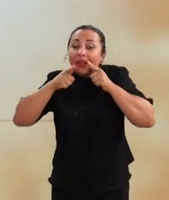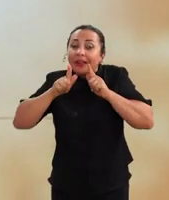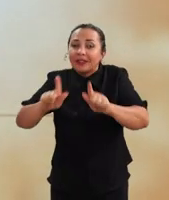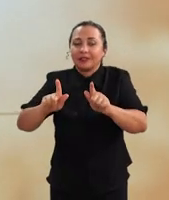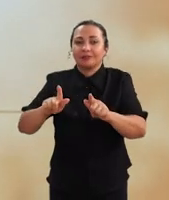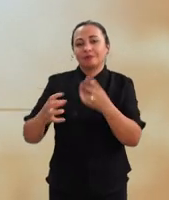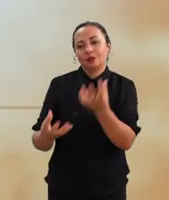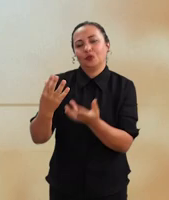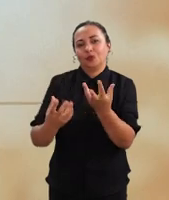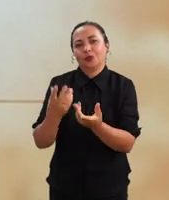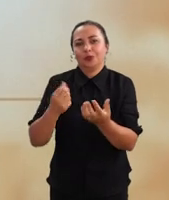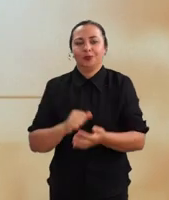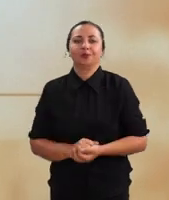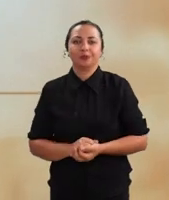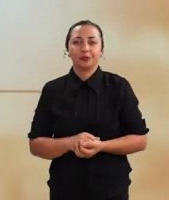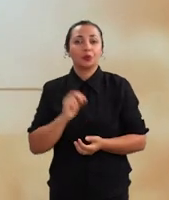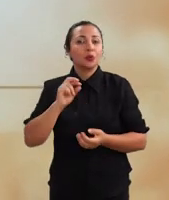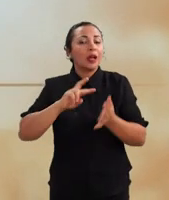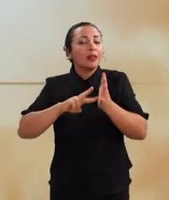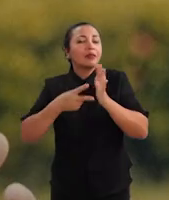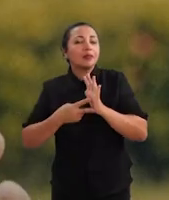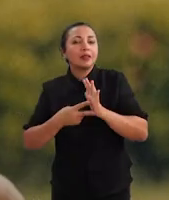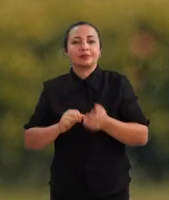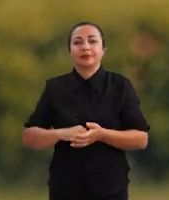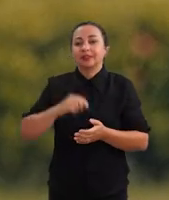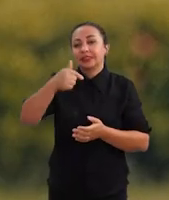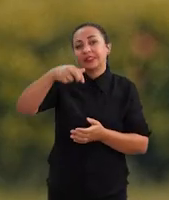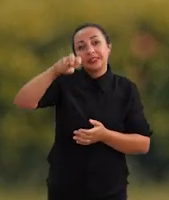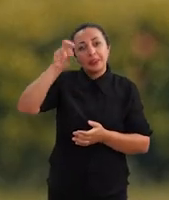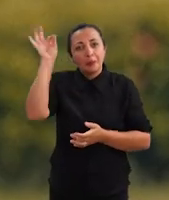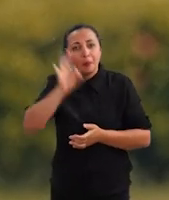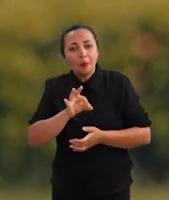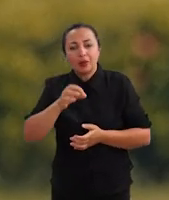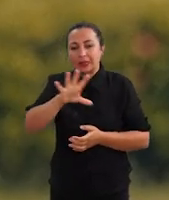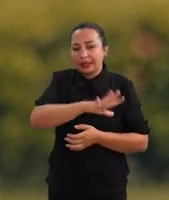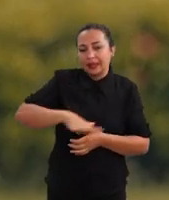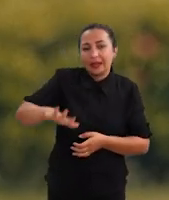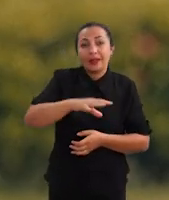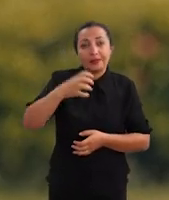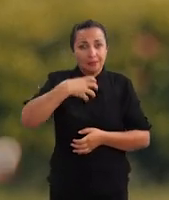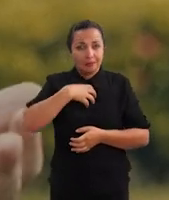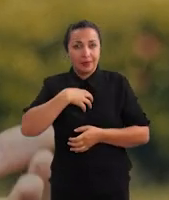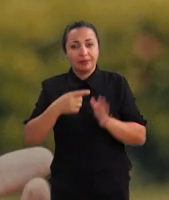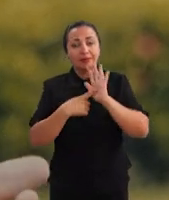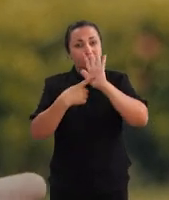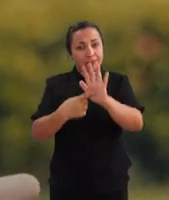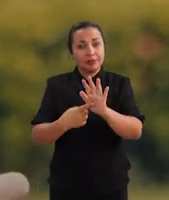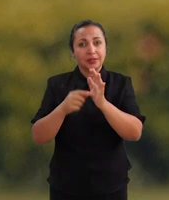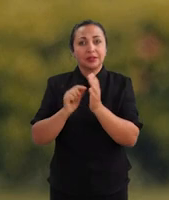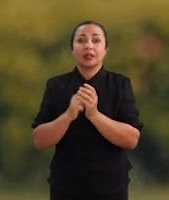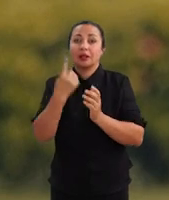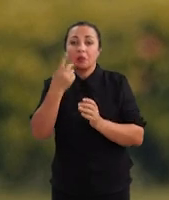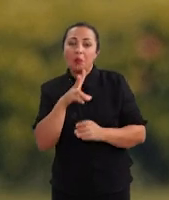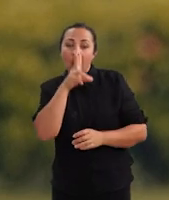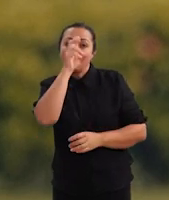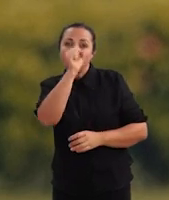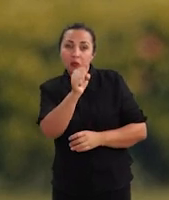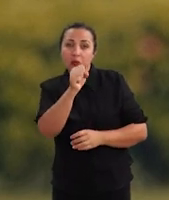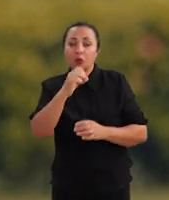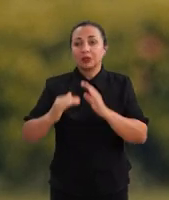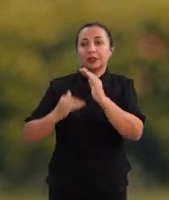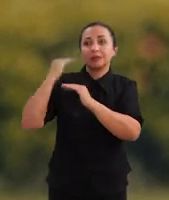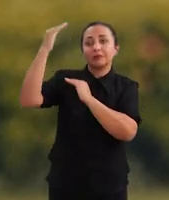de focos de queima. O que isso significa dizer? Que 75% do território da Bahia apresenta um potencial